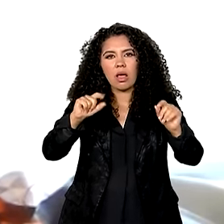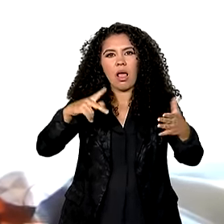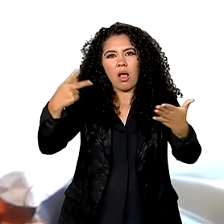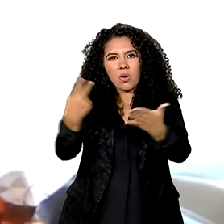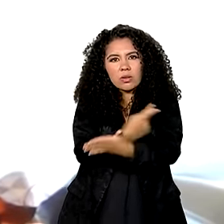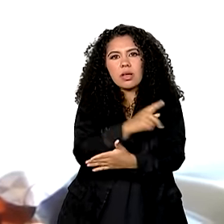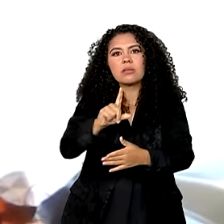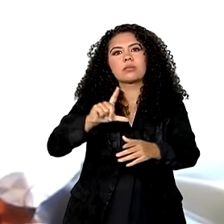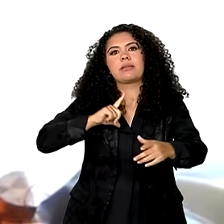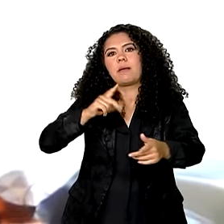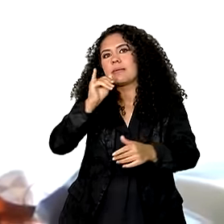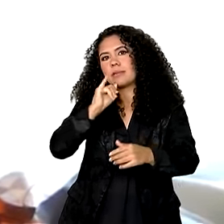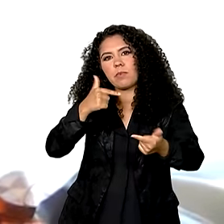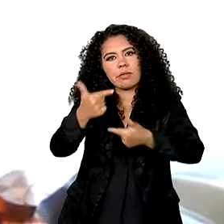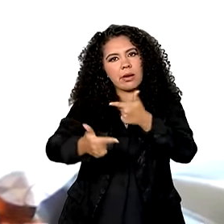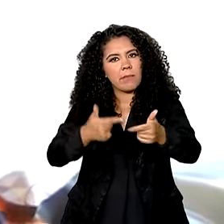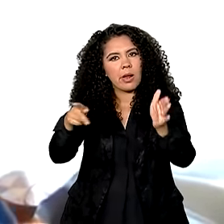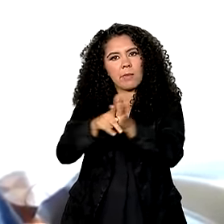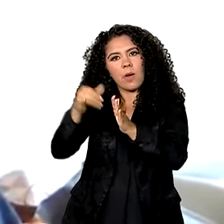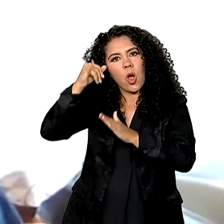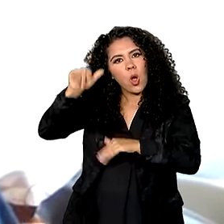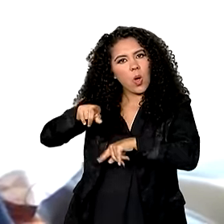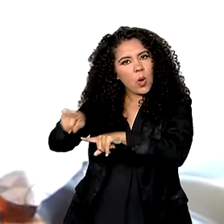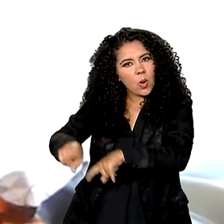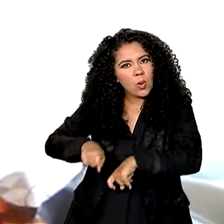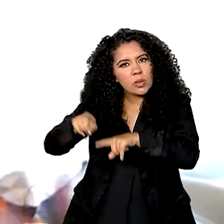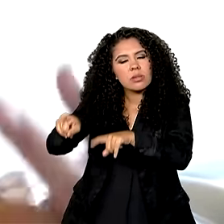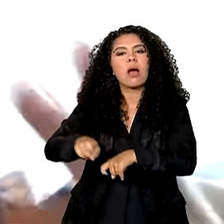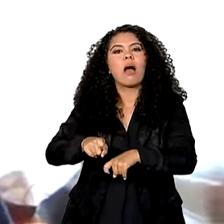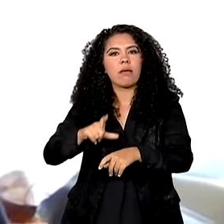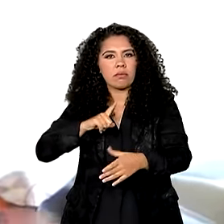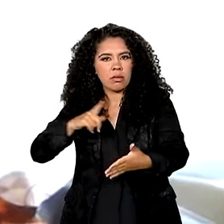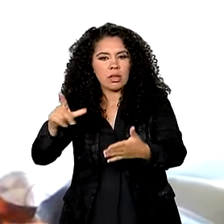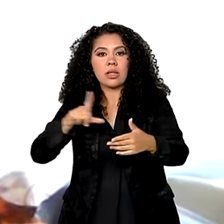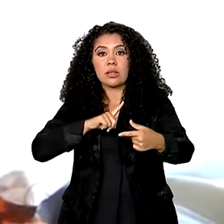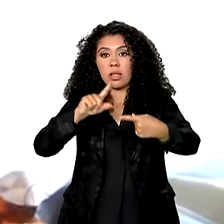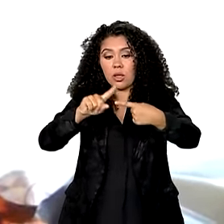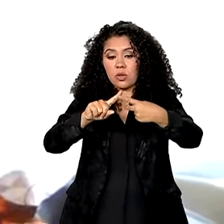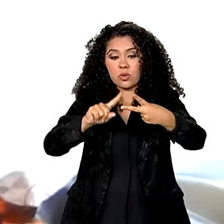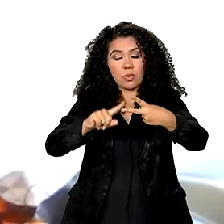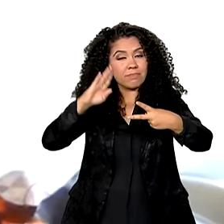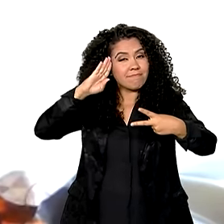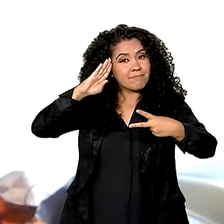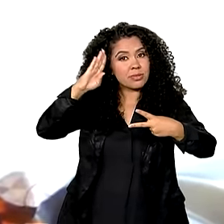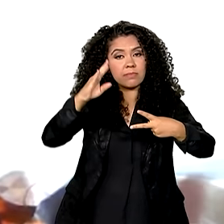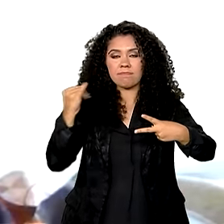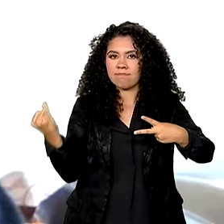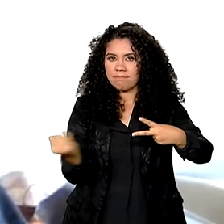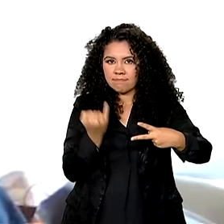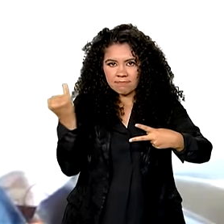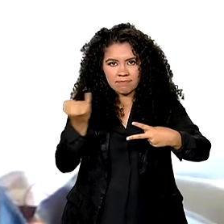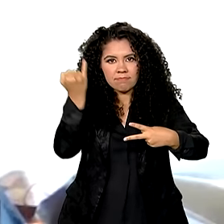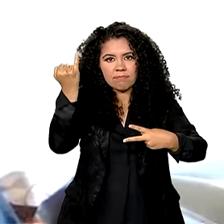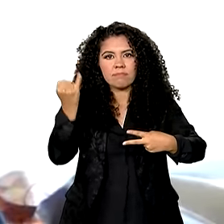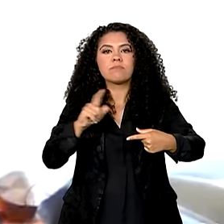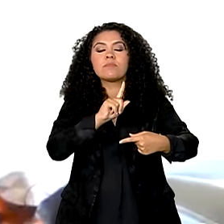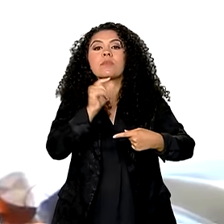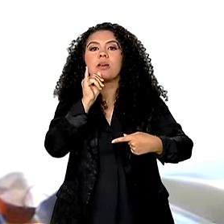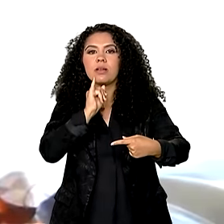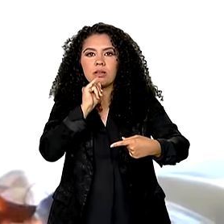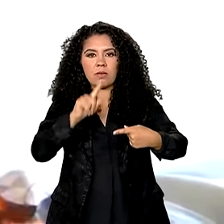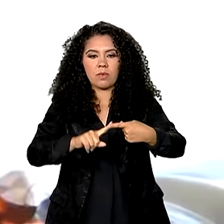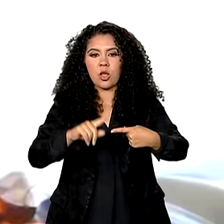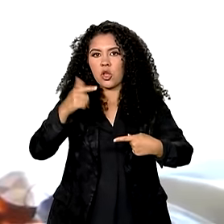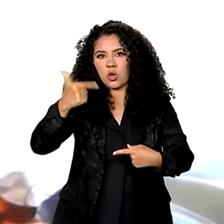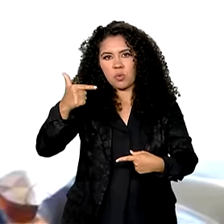trabalho rural, associações democráticas e horizontais, com dois princípios fundamentais. Que não haja assalariamento, ou seja, que não haja